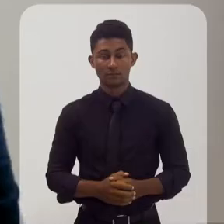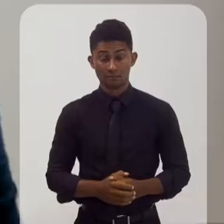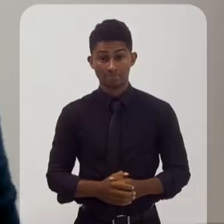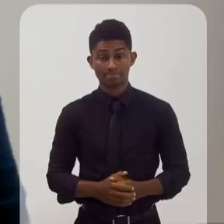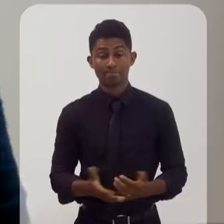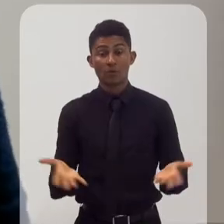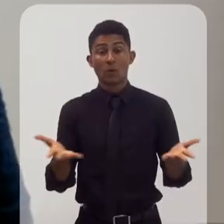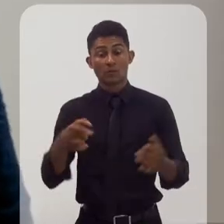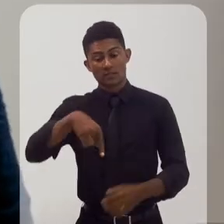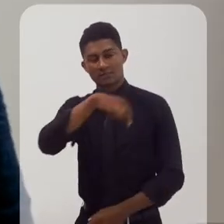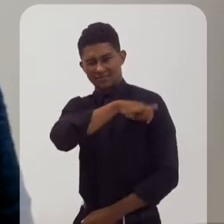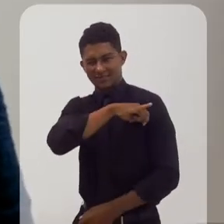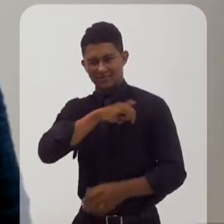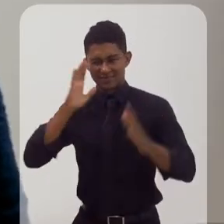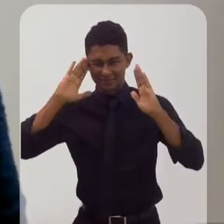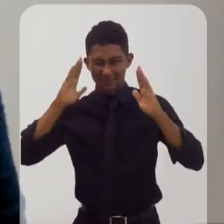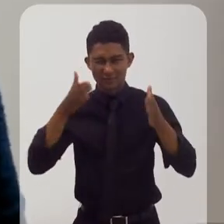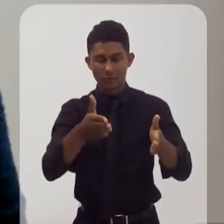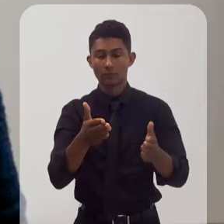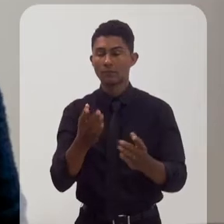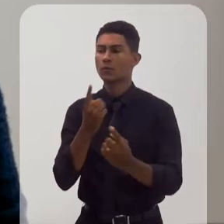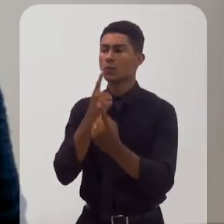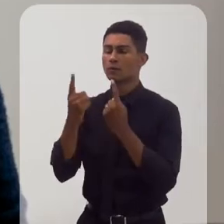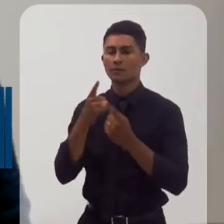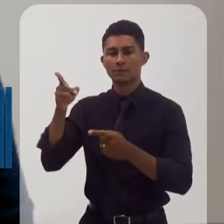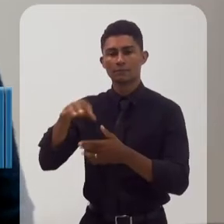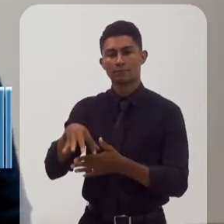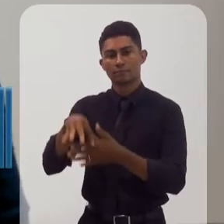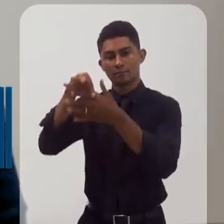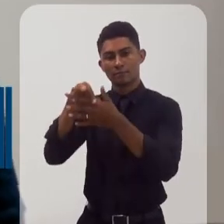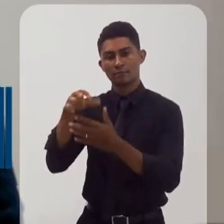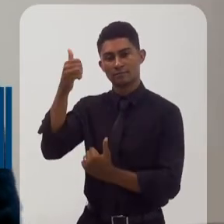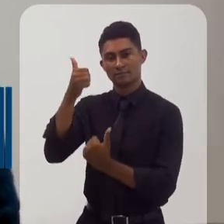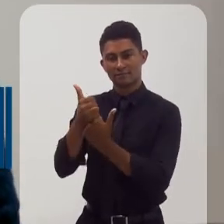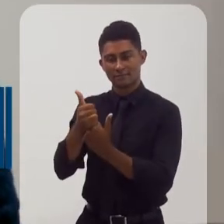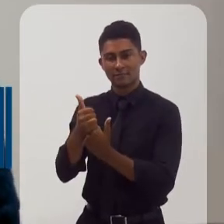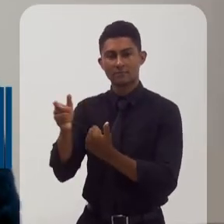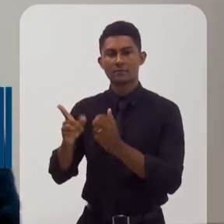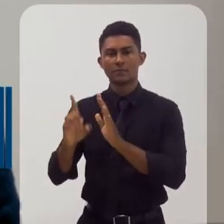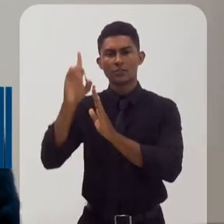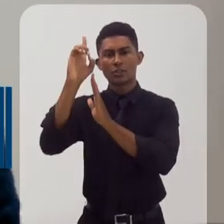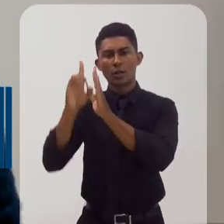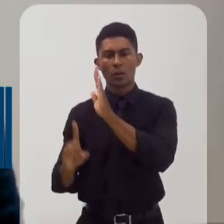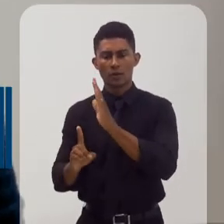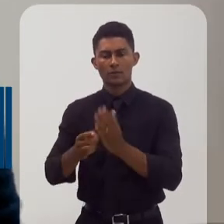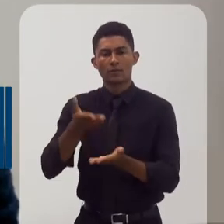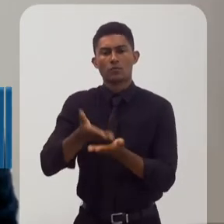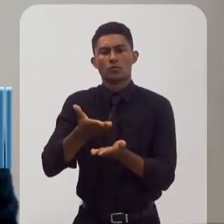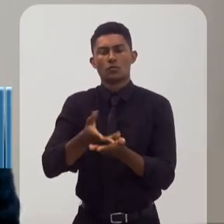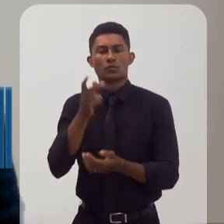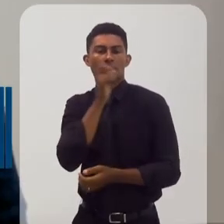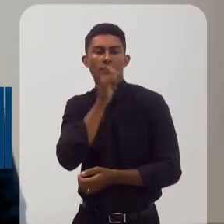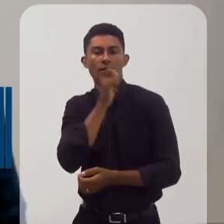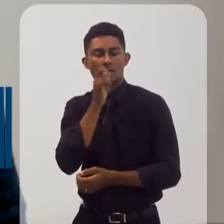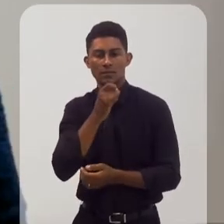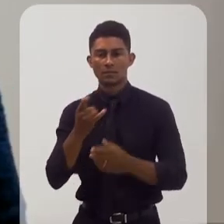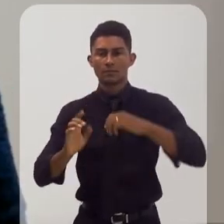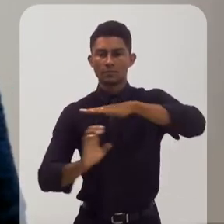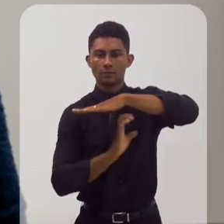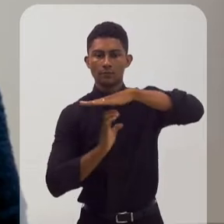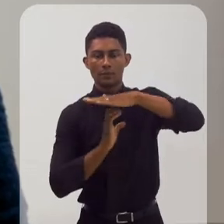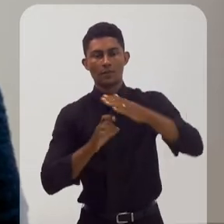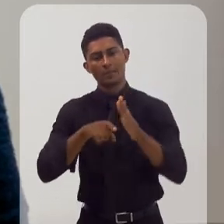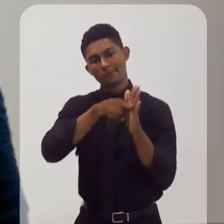No Rio em Foco de hoje, converso com o Superintendente Adjunto da Diretoria de Estudos de Energia Elétrica da